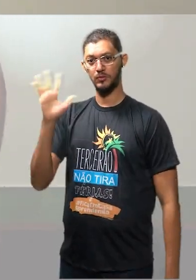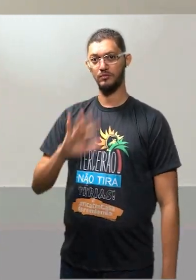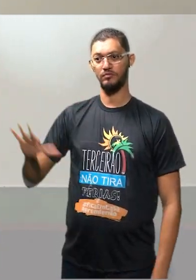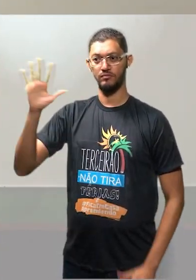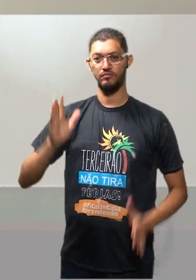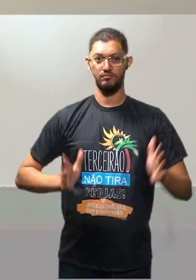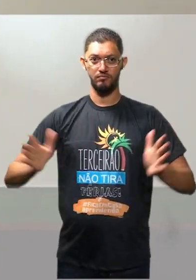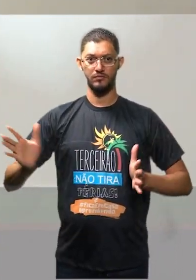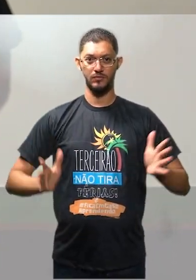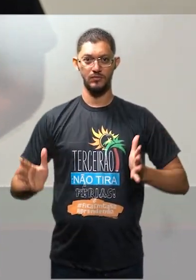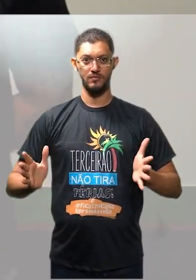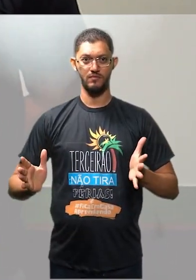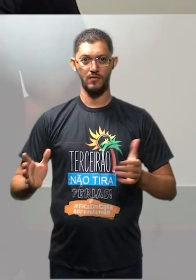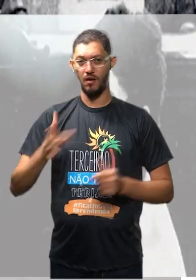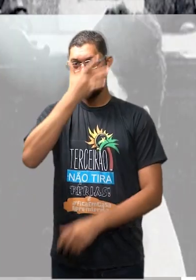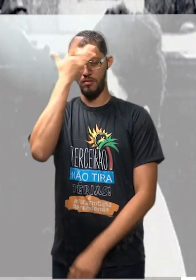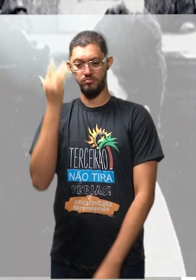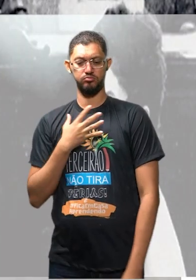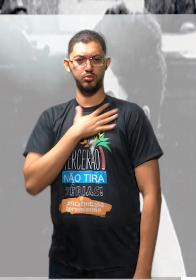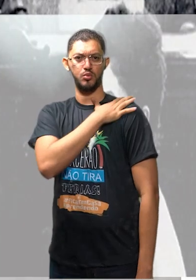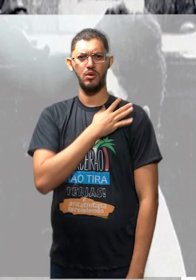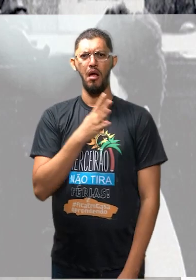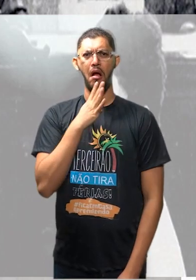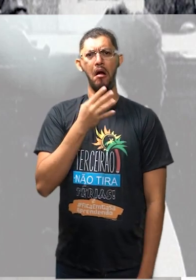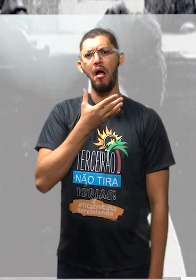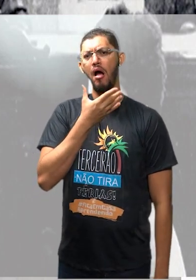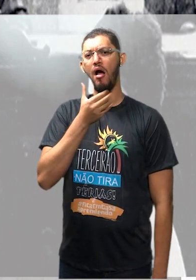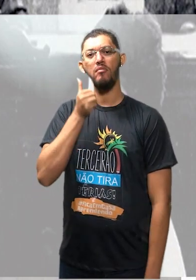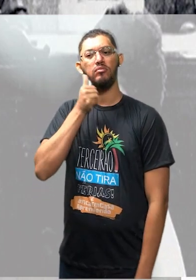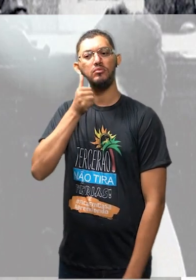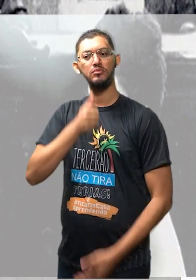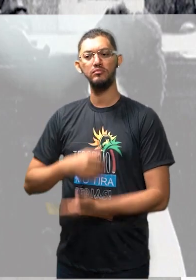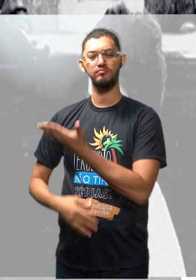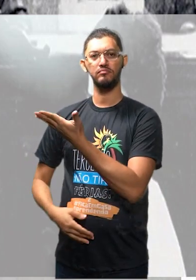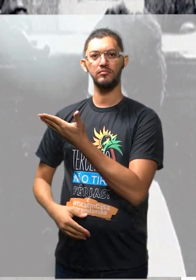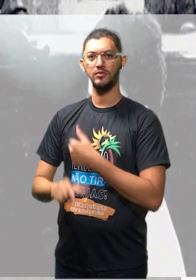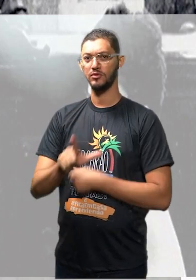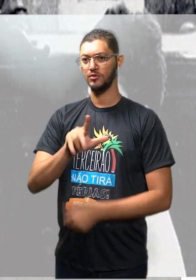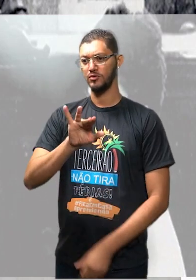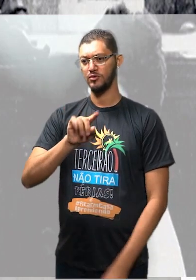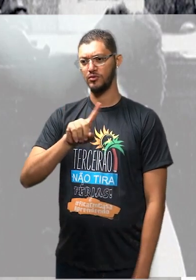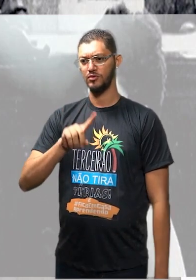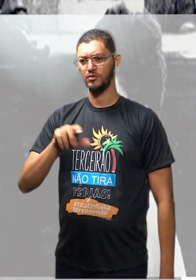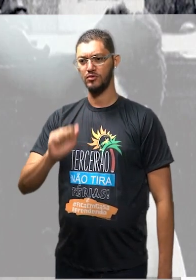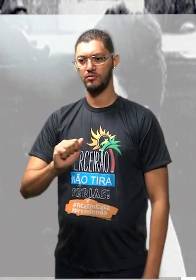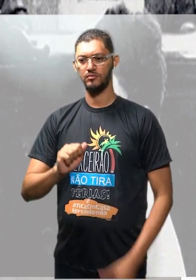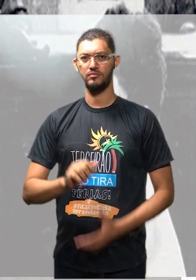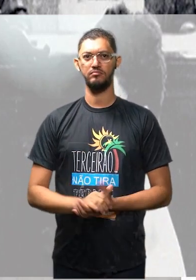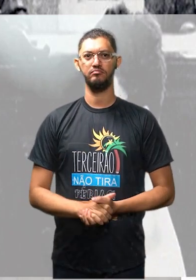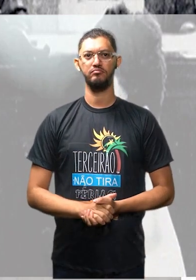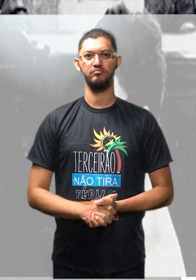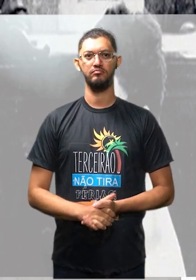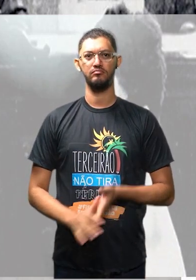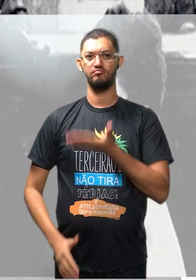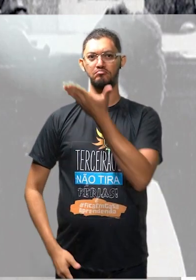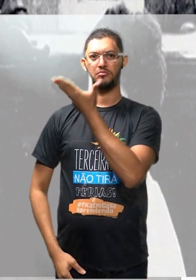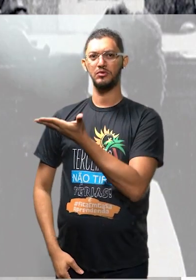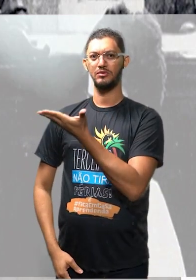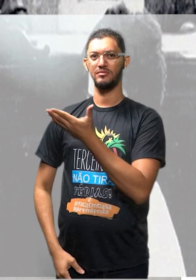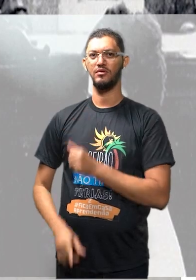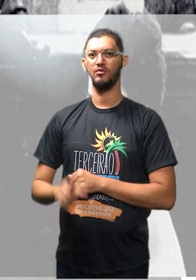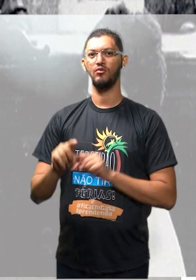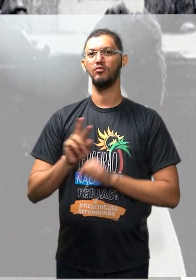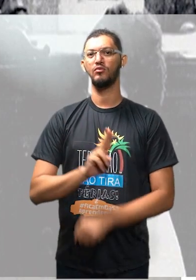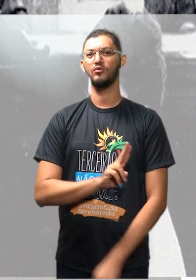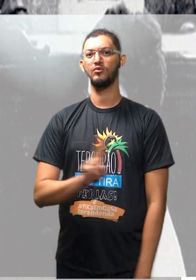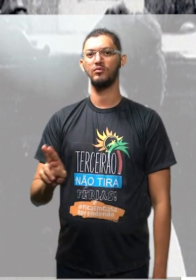regime civil-militar. Conhece essa senhora que está aí na foto? O nome dela é Luísa, o nome dela é Patrícia, o nome dela é Wanda. Não, o nome dela